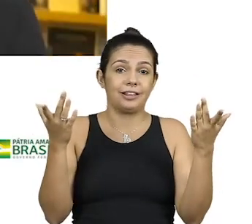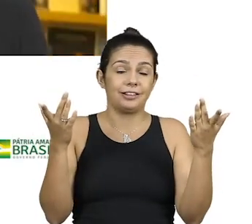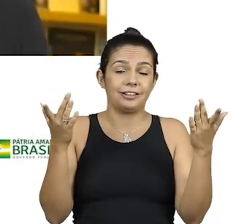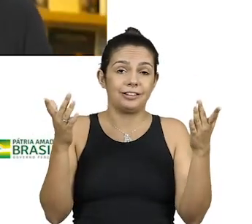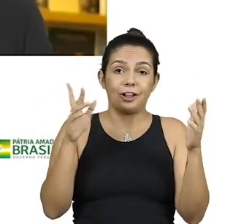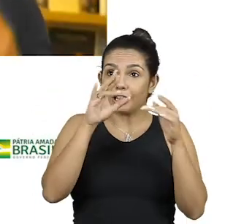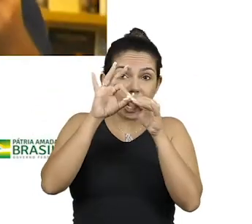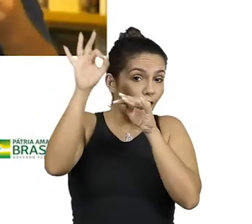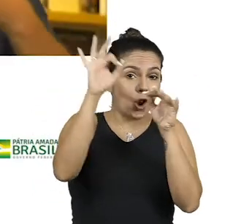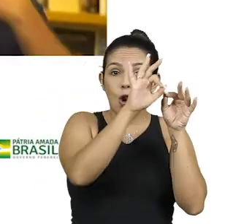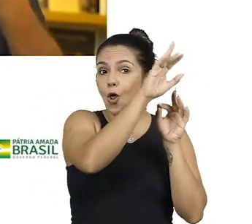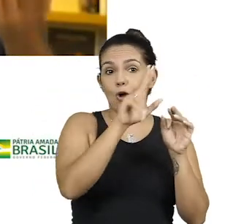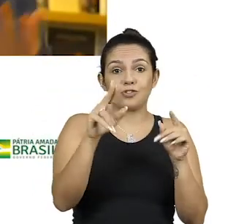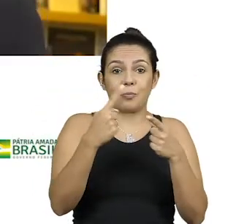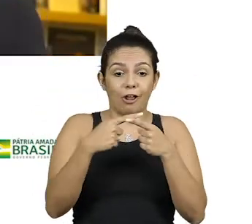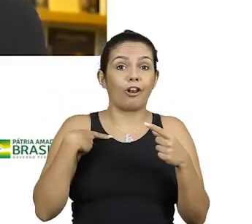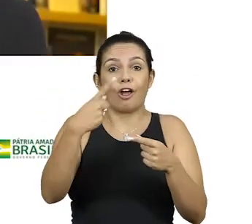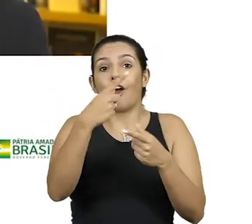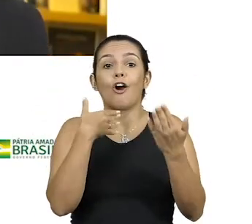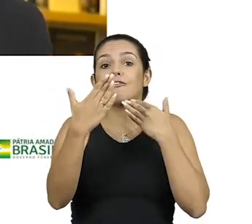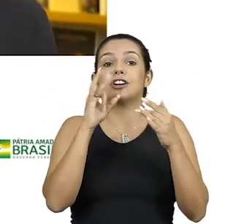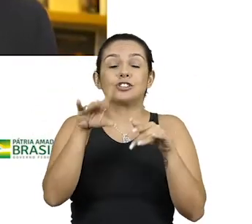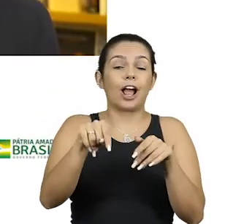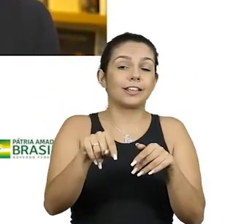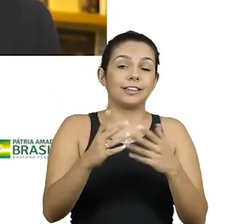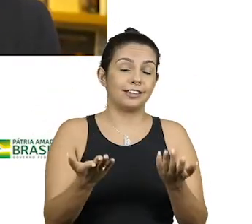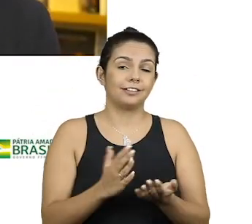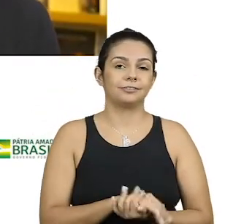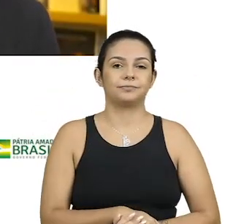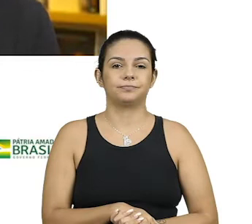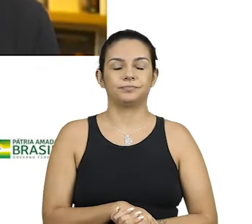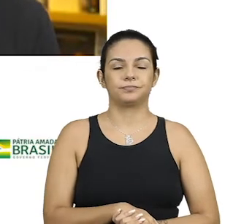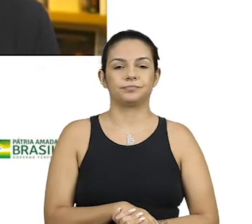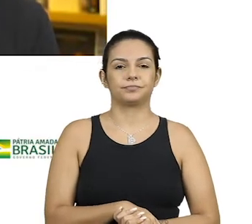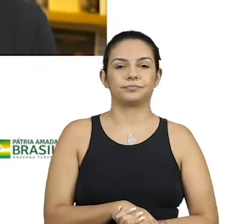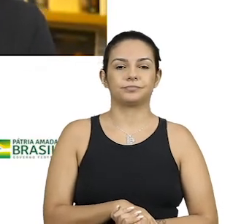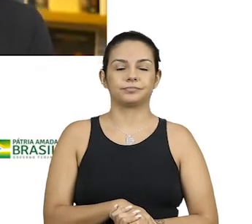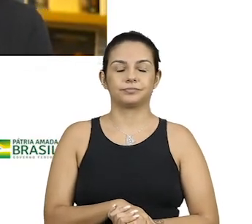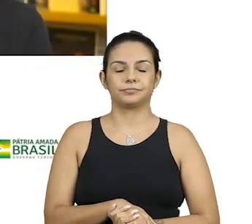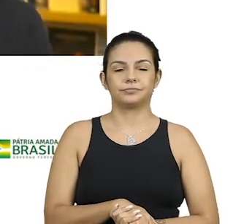Ana que mora em Nova Iorque. É por aqui que a gente se vê. Então, assim,